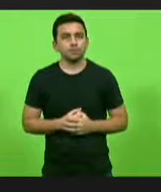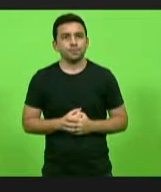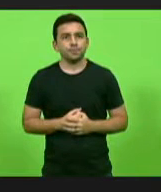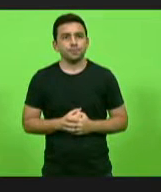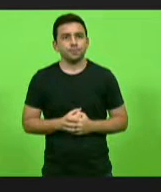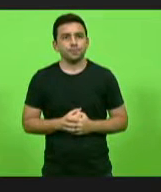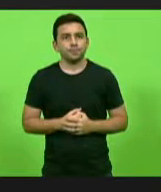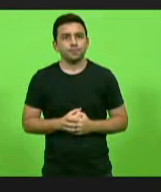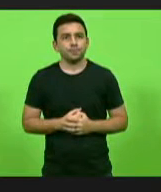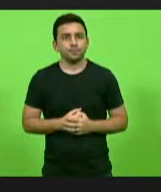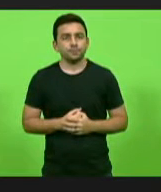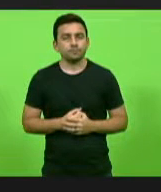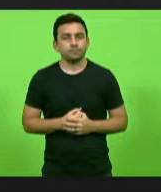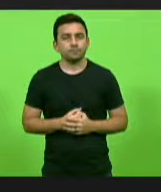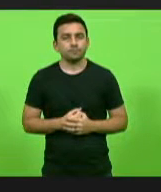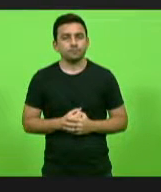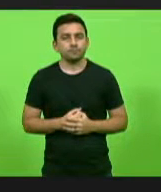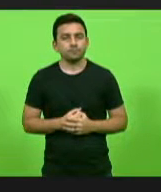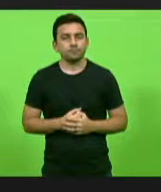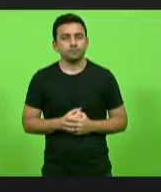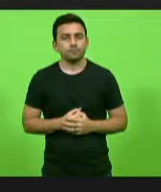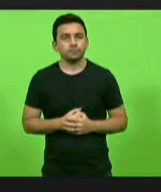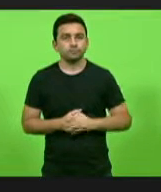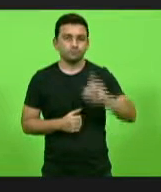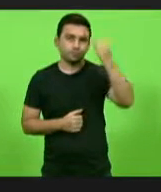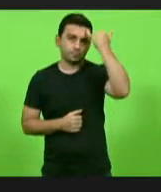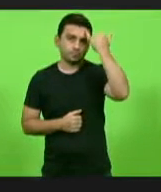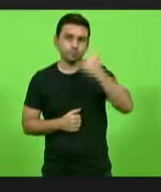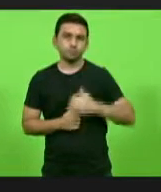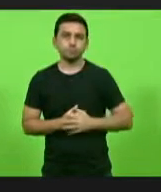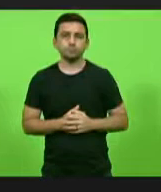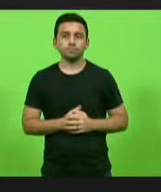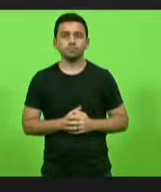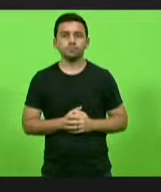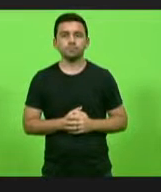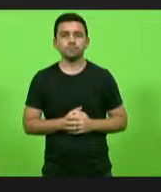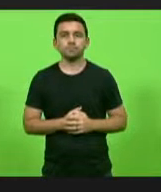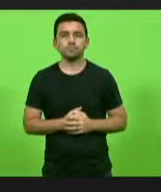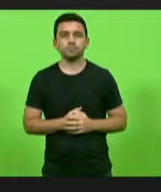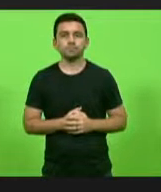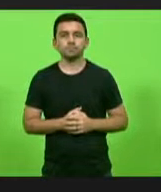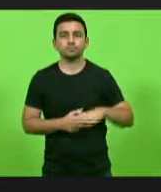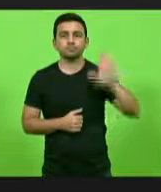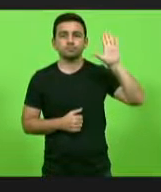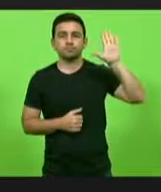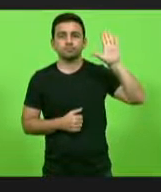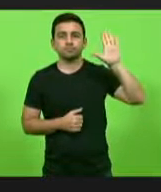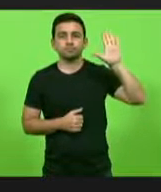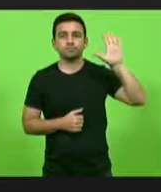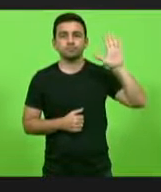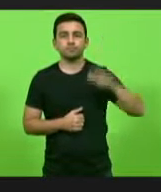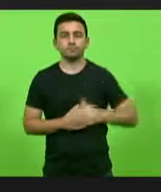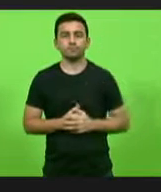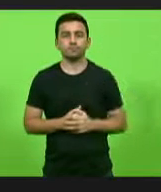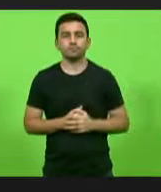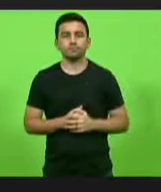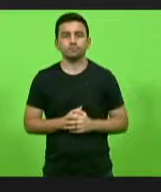Deputado Gessé, Jair Biotto. Boa, boa. barbaridade. Pela ordem, senhor presidente. Pois não?